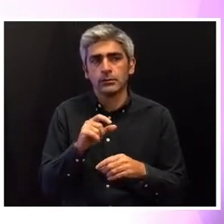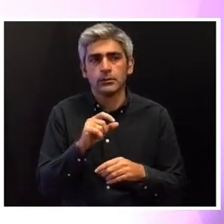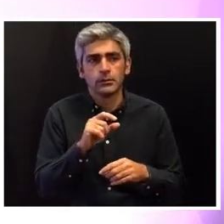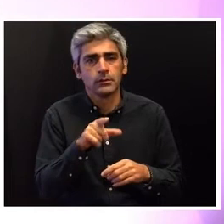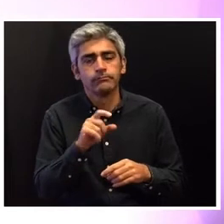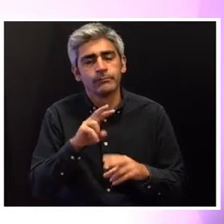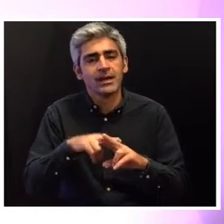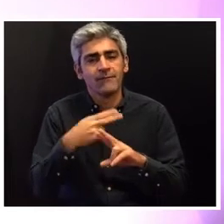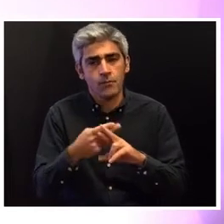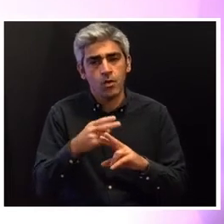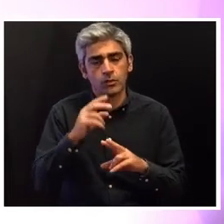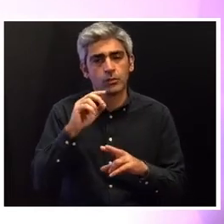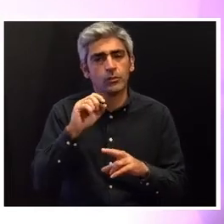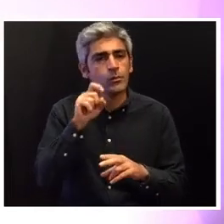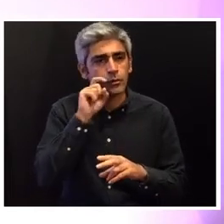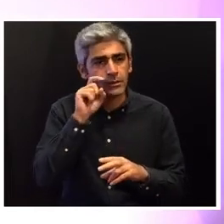proteção penal.